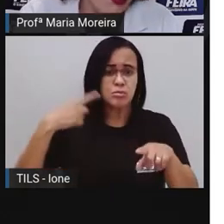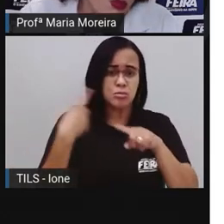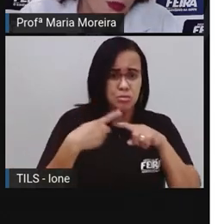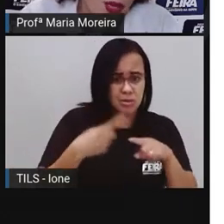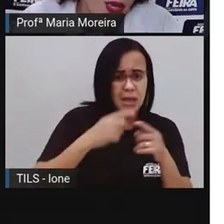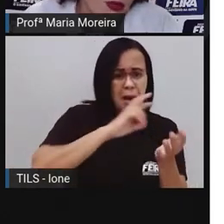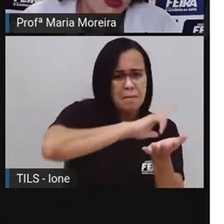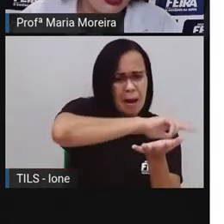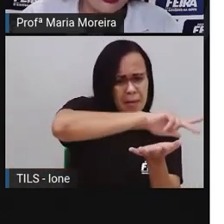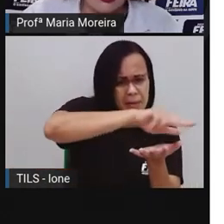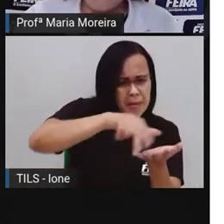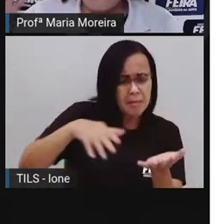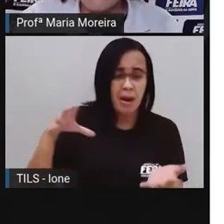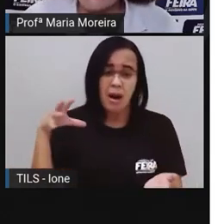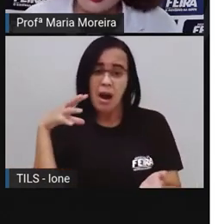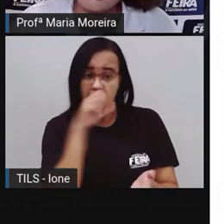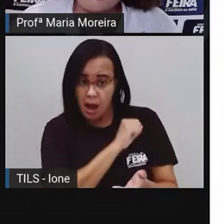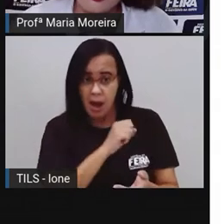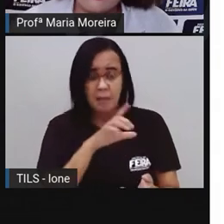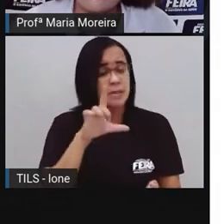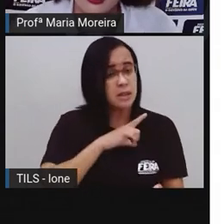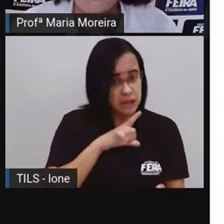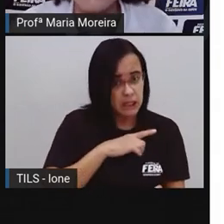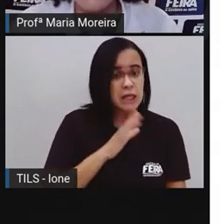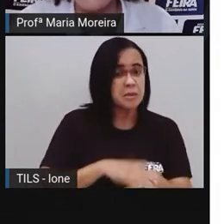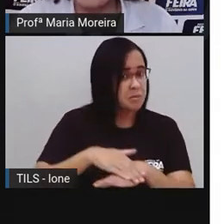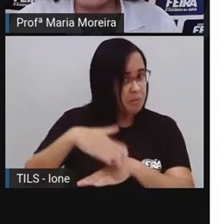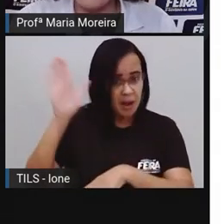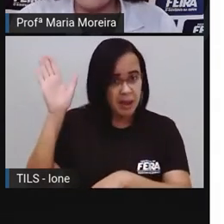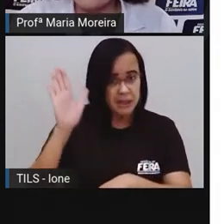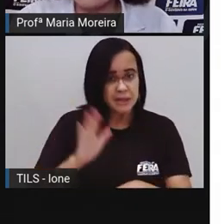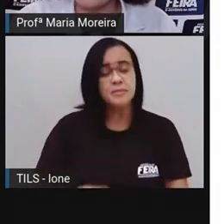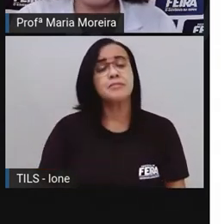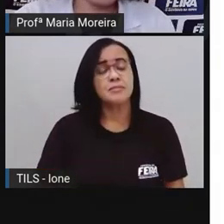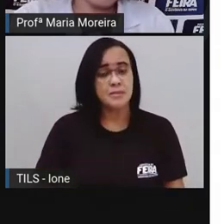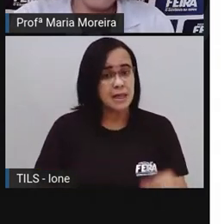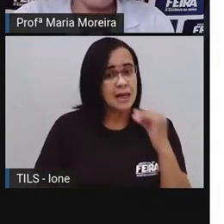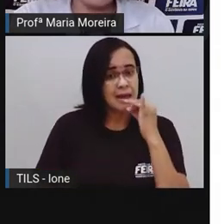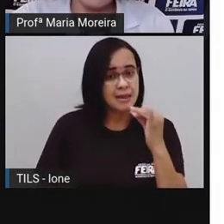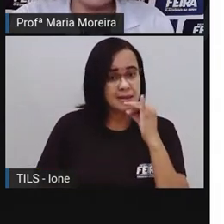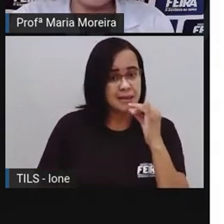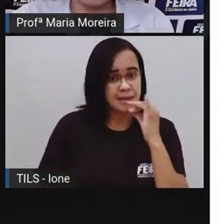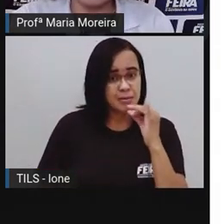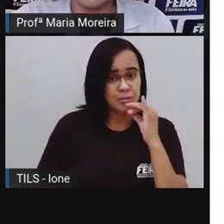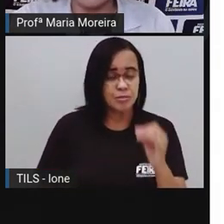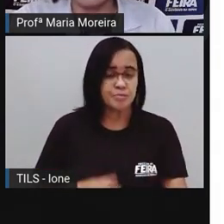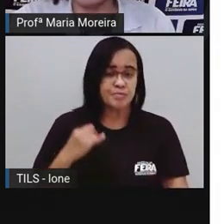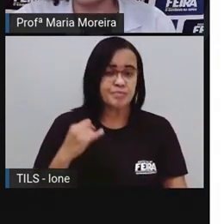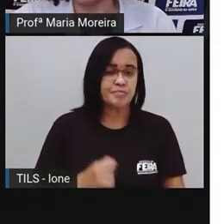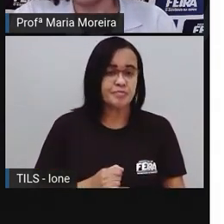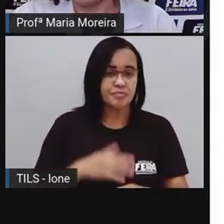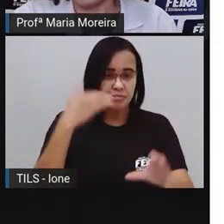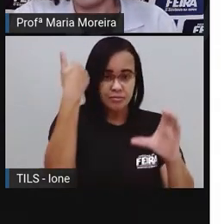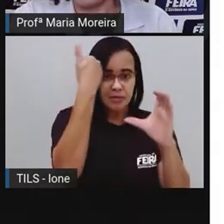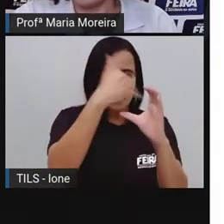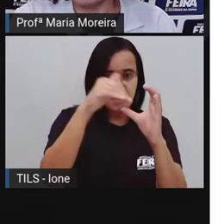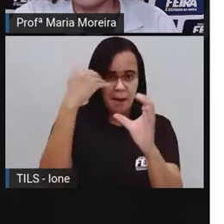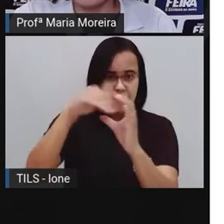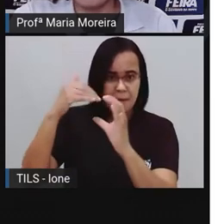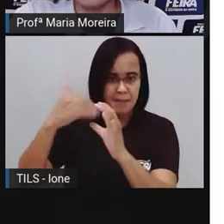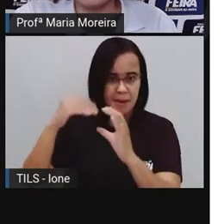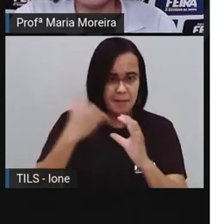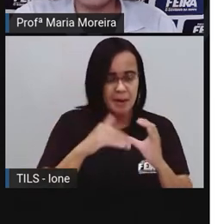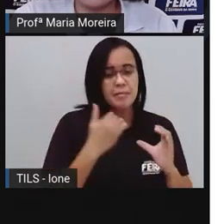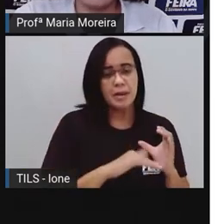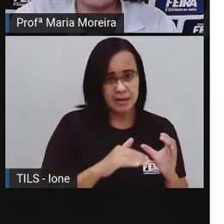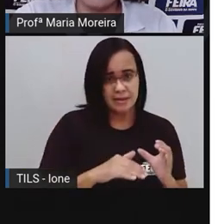exemplo, um e-mail, né? Uma mensagem no WhatsApp. Mas, né? Inclusive, eu já recebi um telegrama. Já